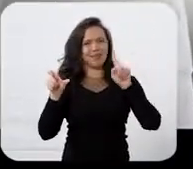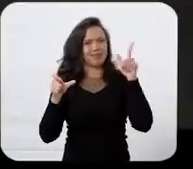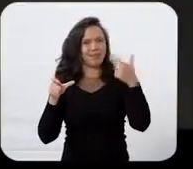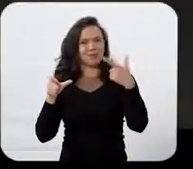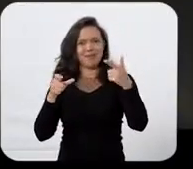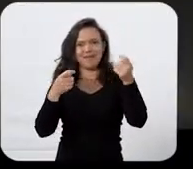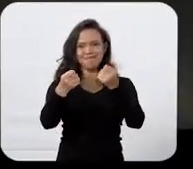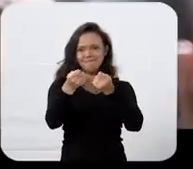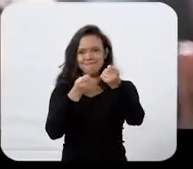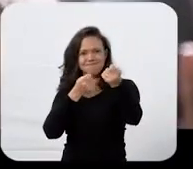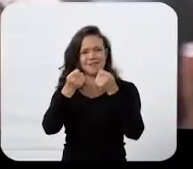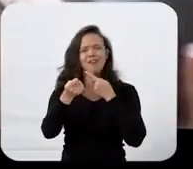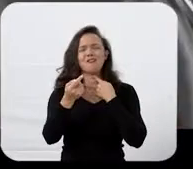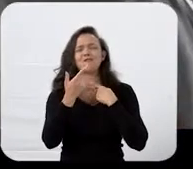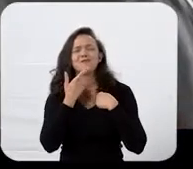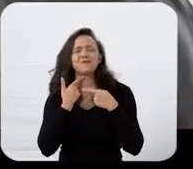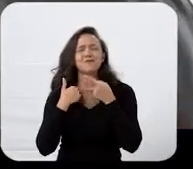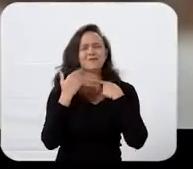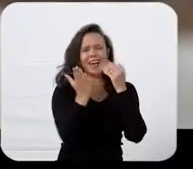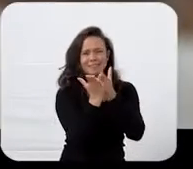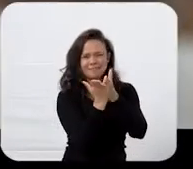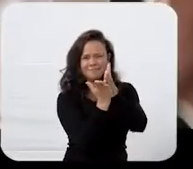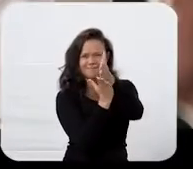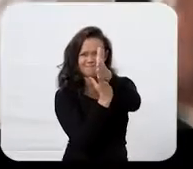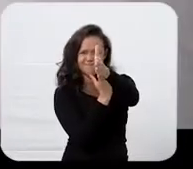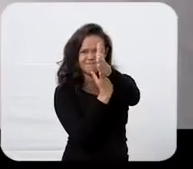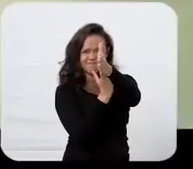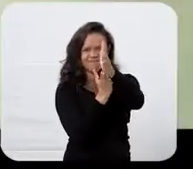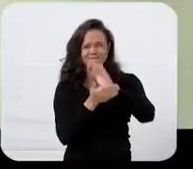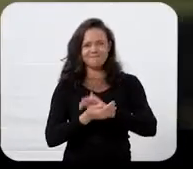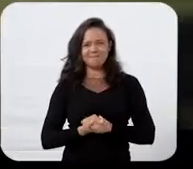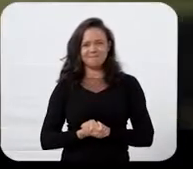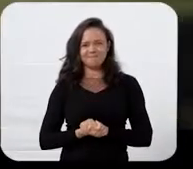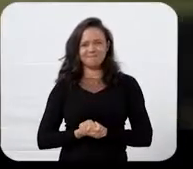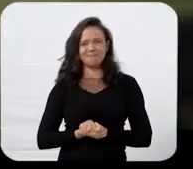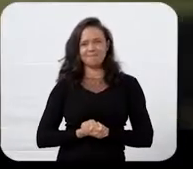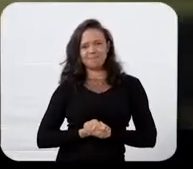Não tem quem segure essa vontade de andar pra frente.